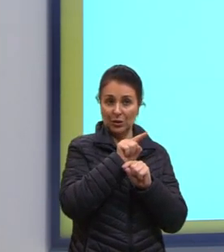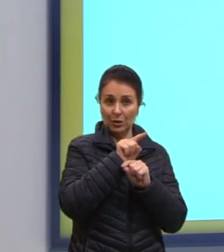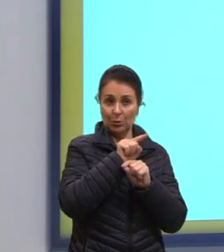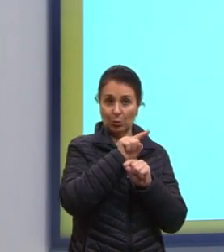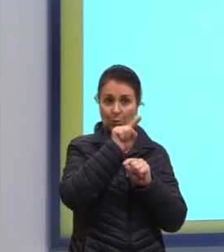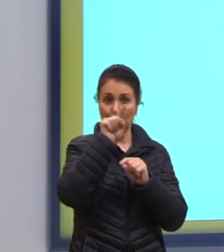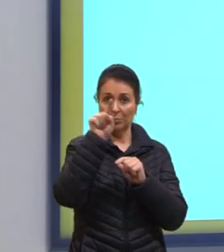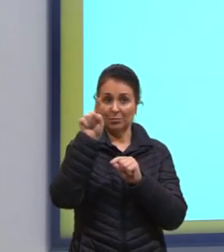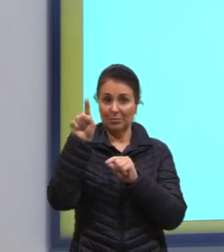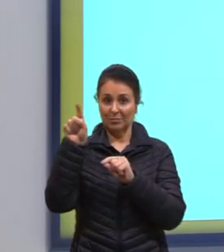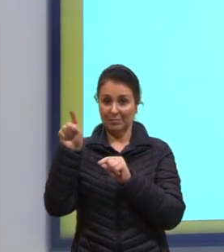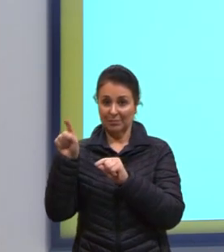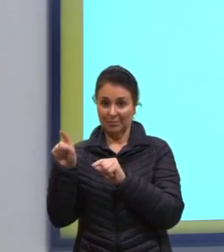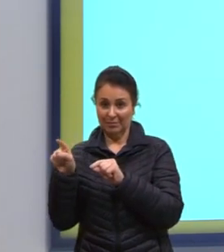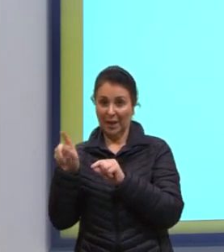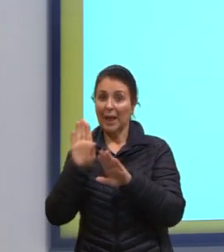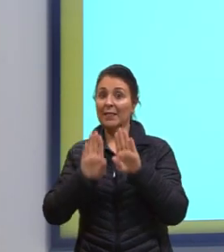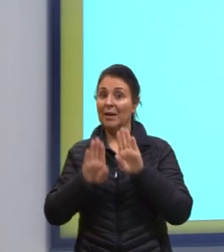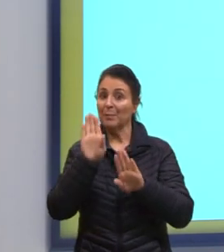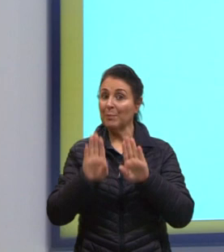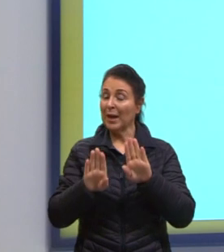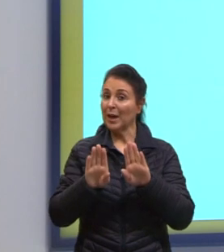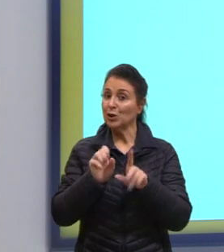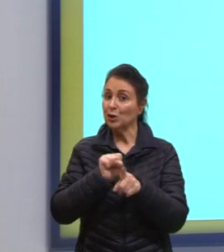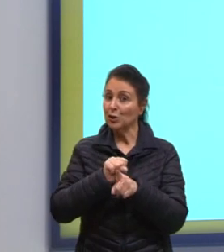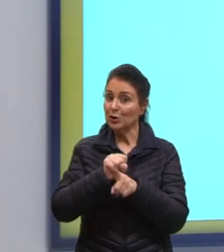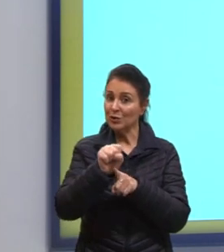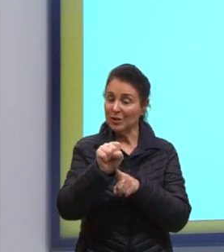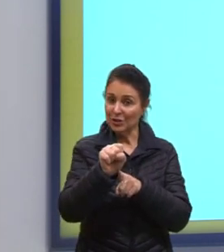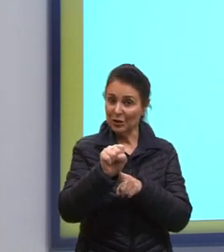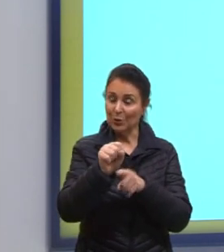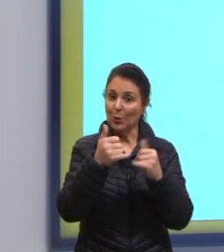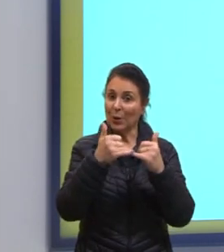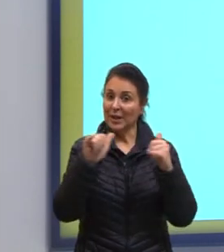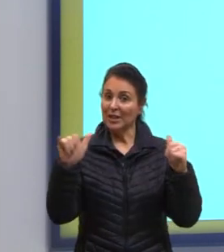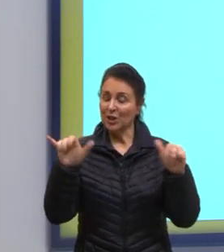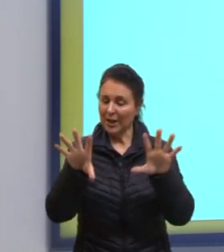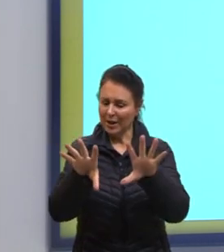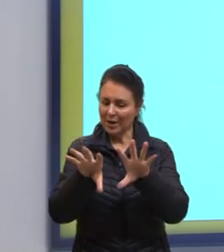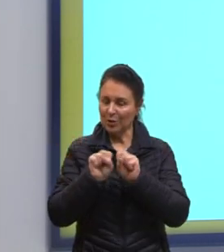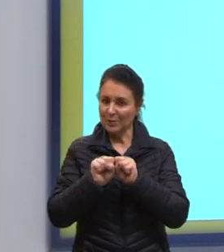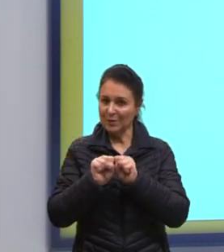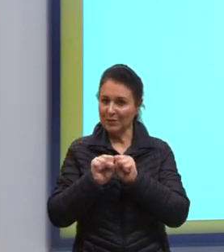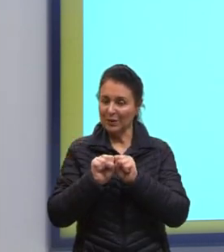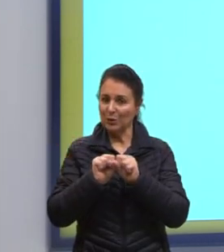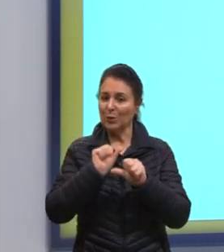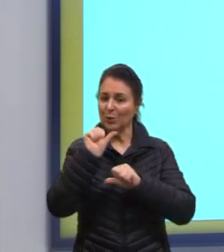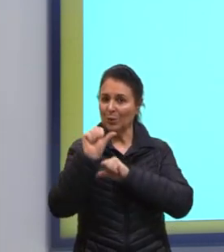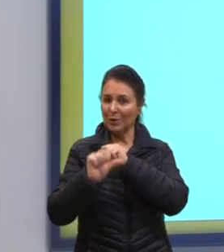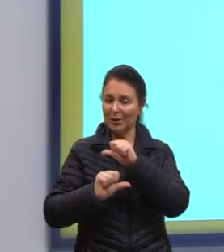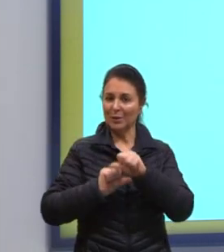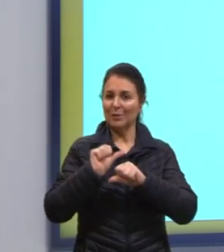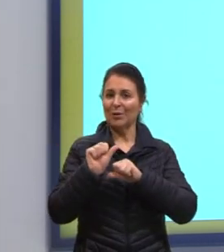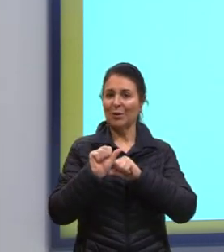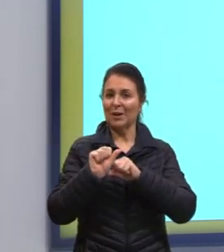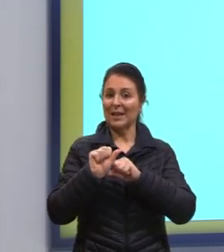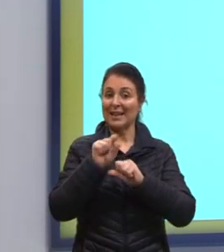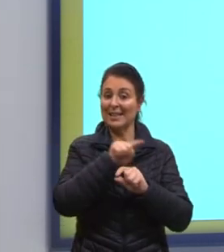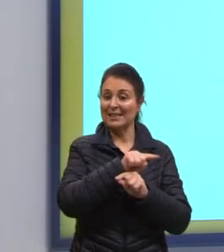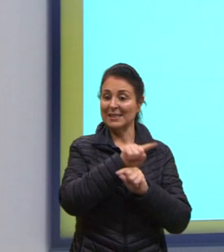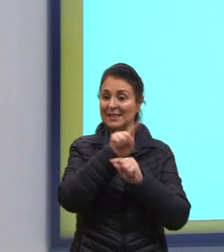direita, a gente tem, então, que a energia é absorvida quando a mudança de fase ocorre nesse sentido, tá?